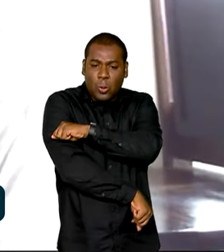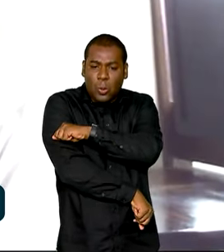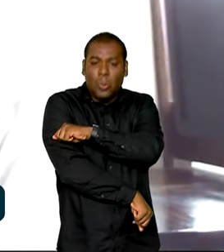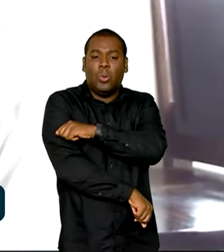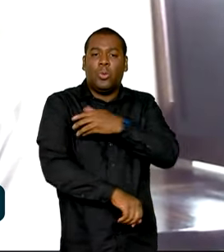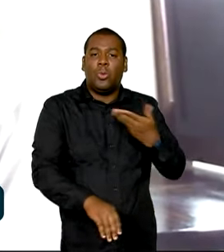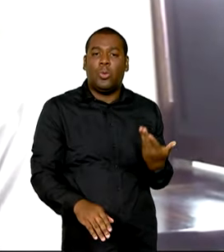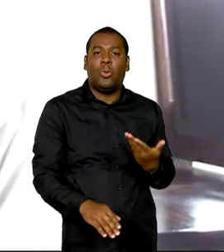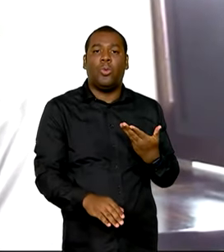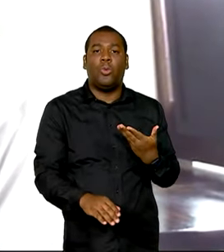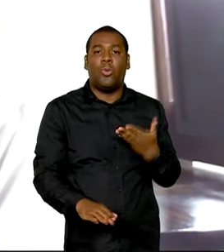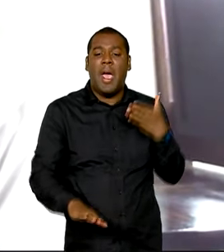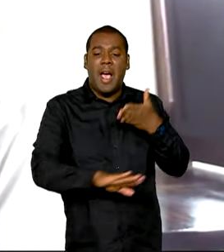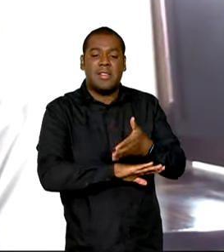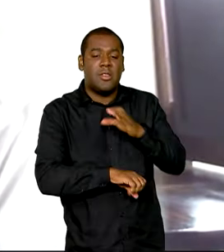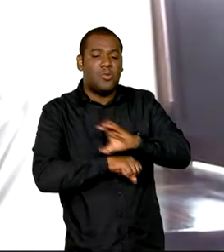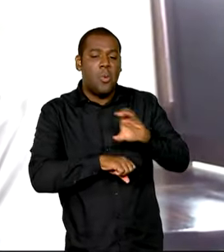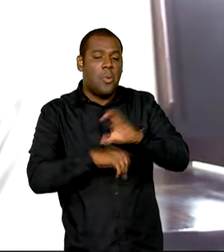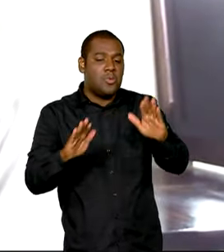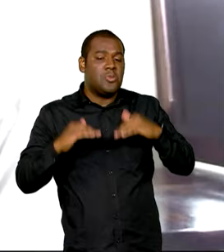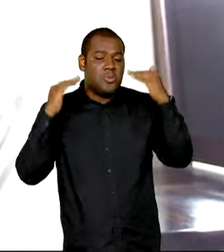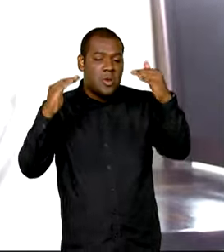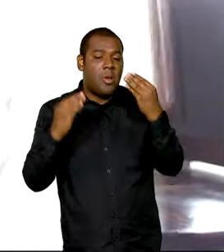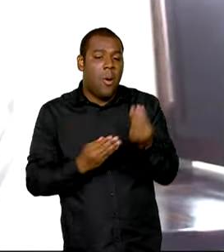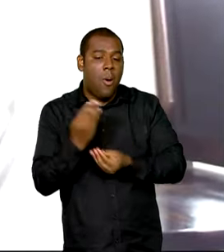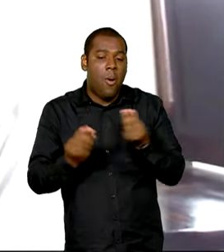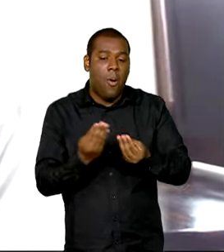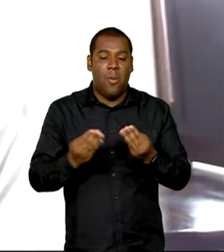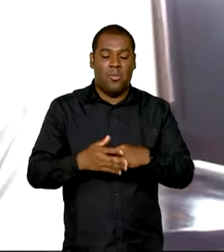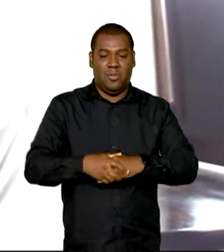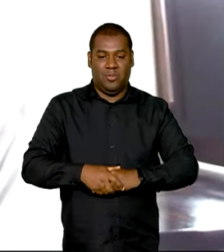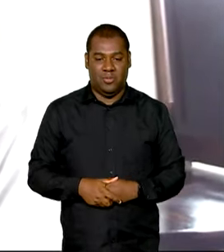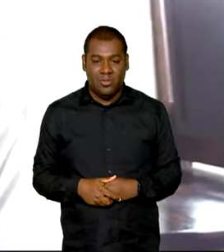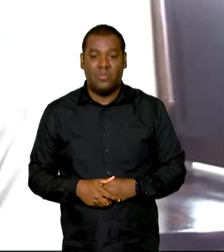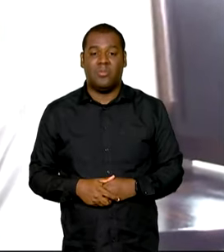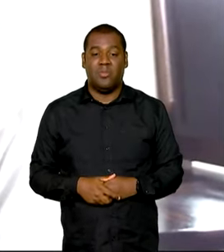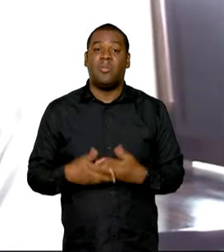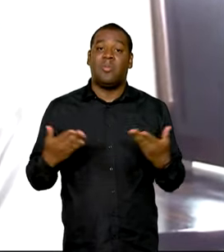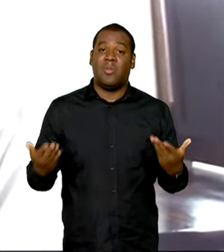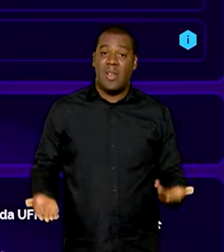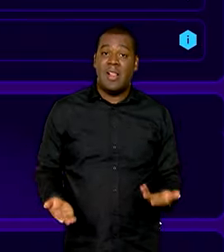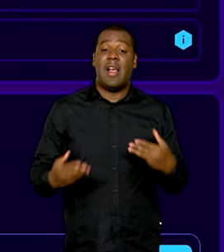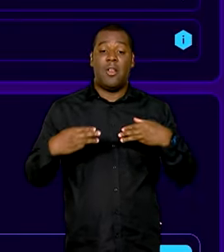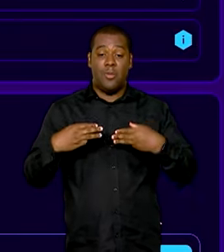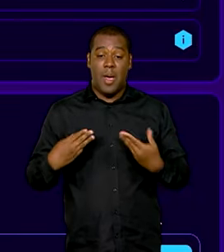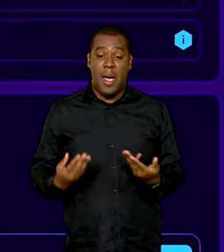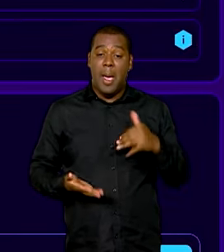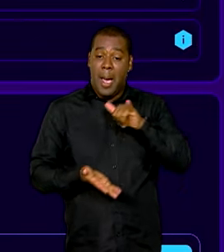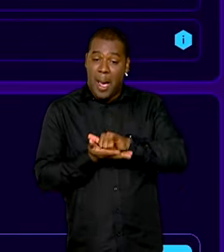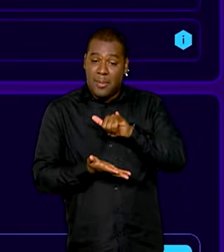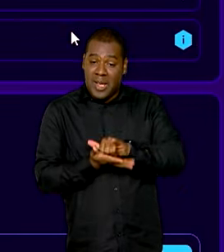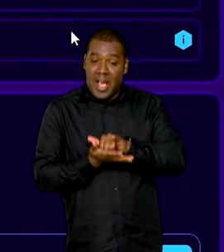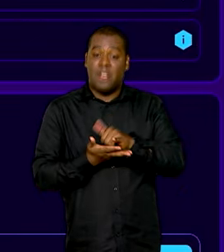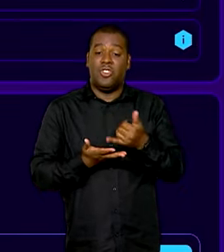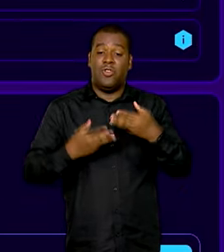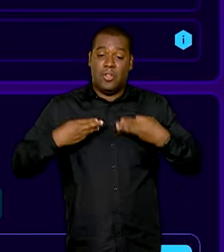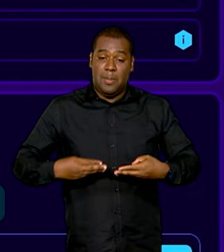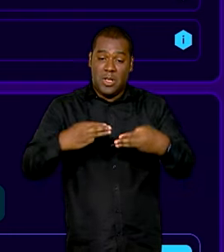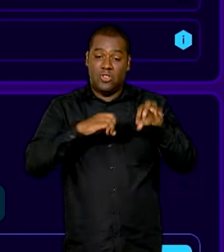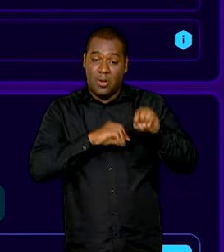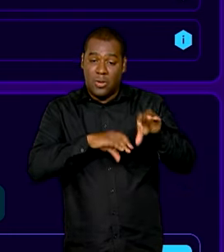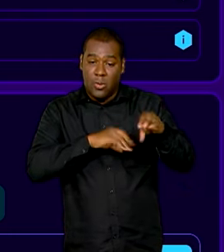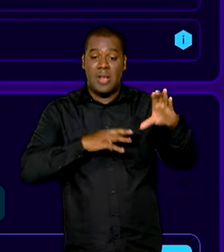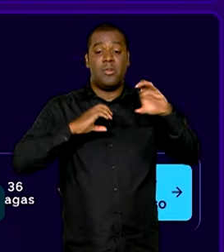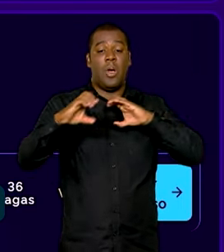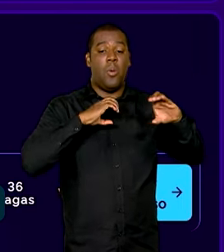ferramenta, o primeiro elemento que ela tem de fundamental é que ela é um espaço de diálogo entre o MEC e os estudantes. Na ferramenta também podem ser